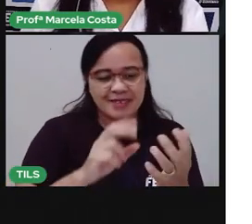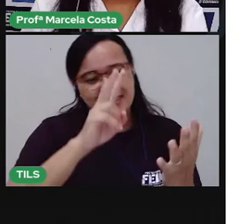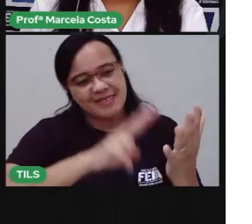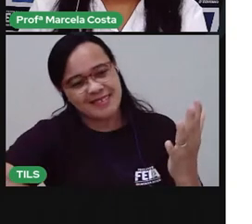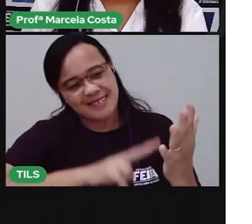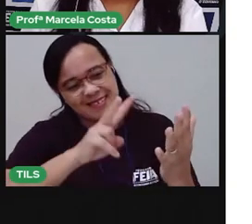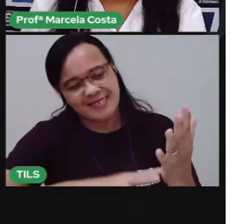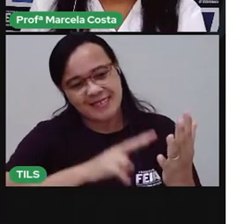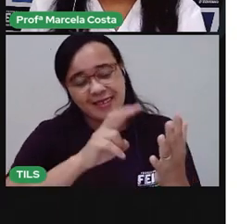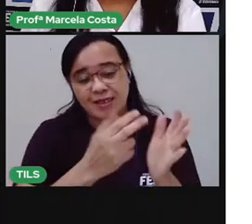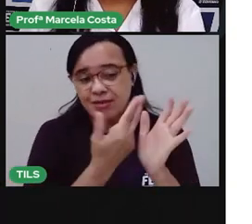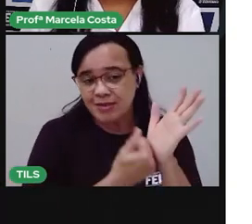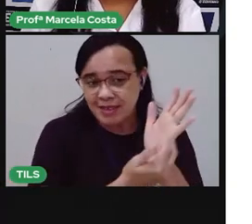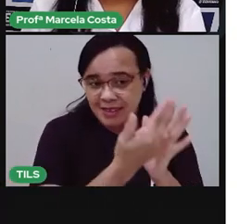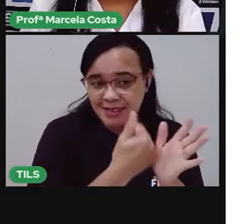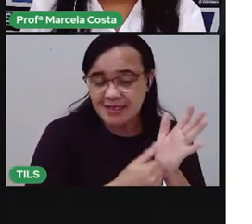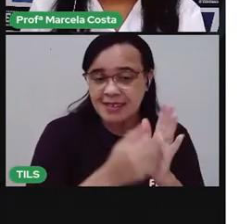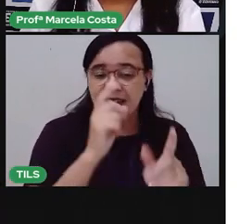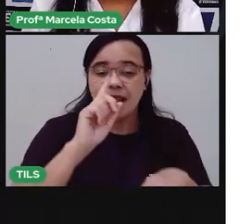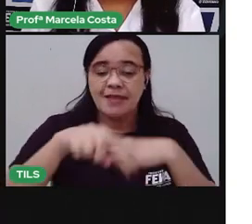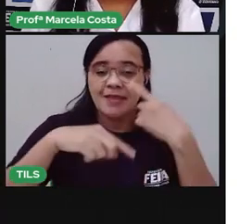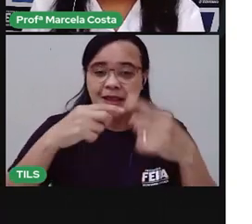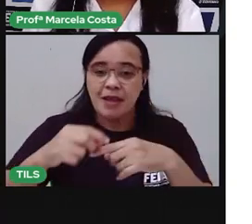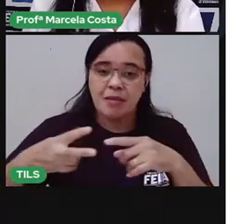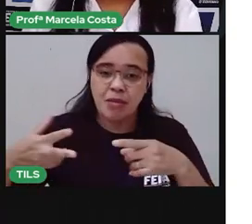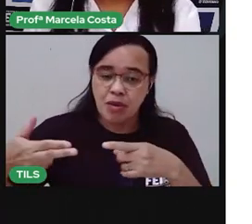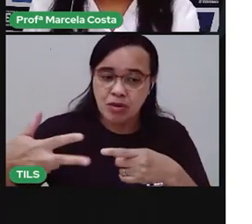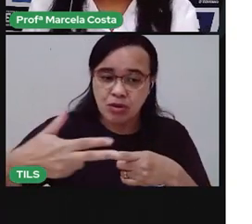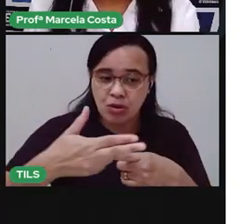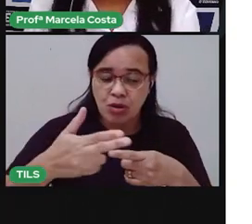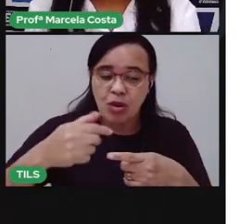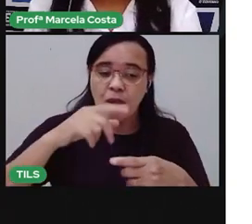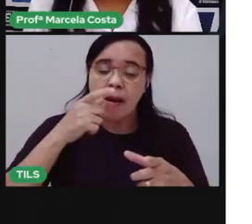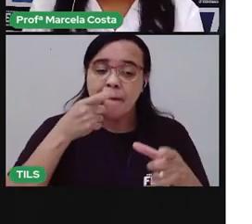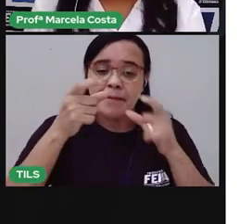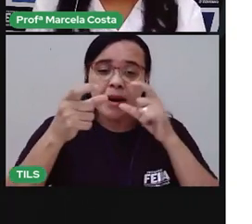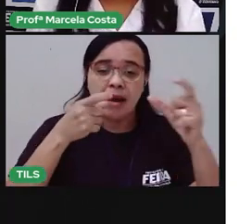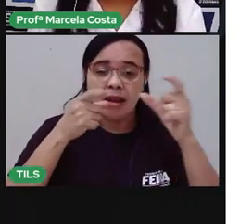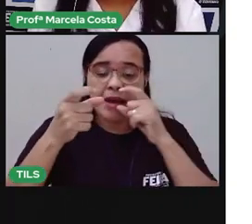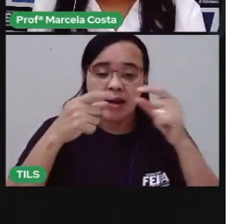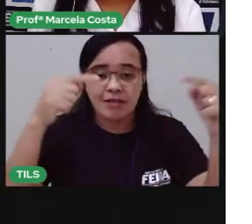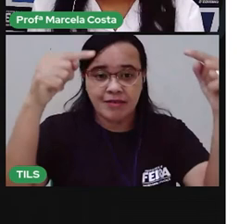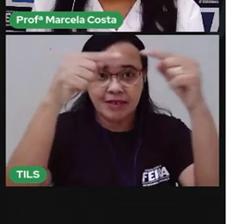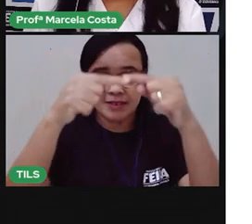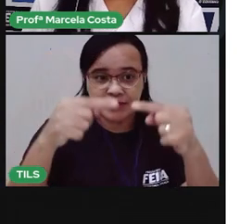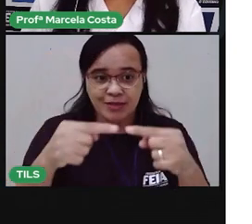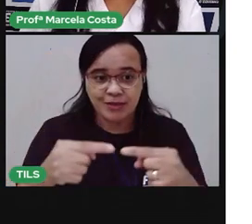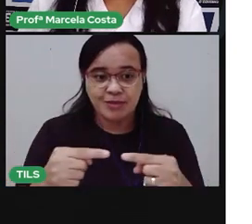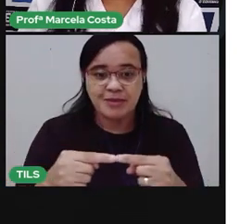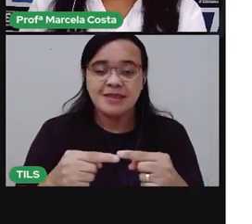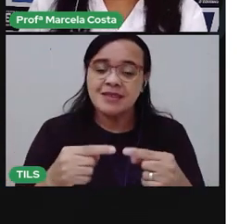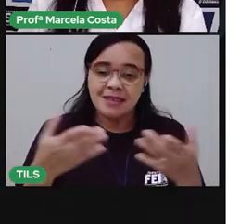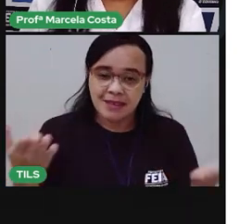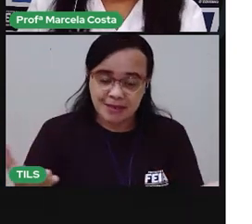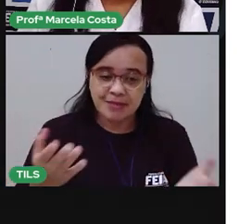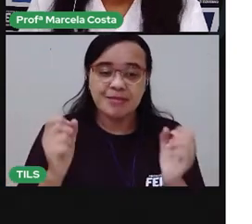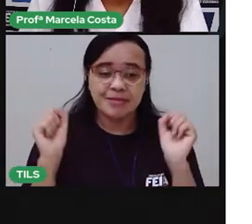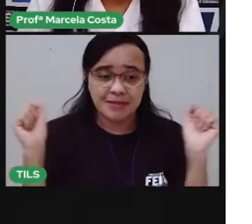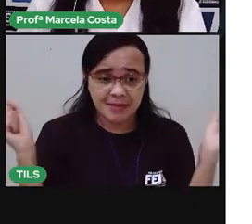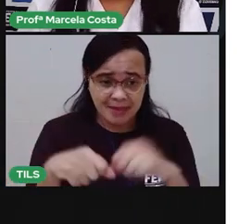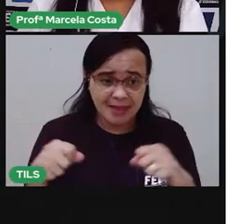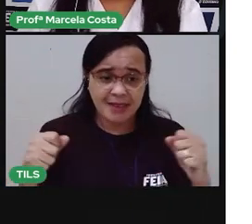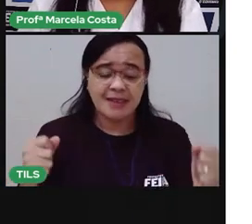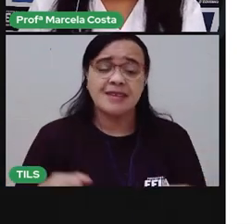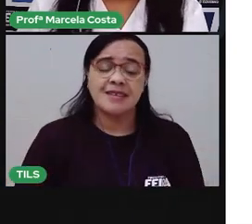Junto das sílabas Recorta Cada quadradinho desse Tem uma sílaba Você vai recortar Para jogar de